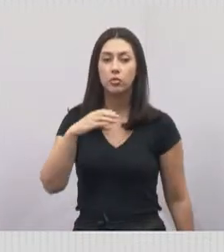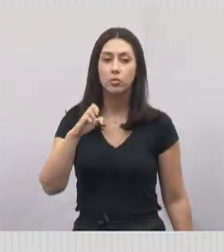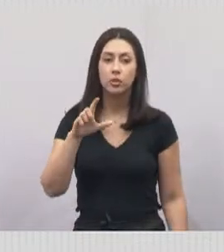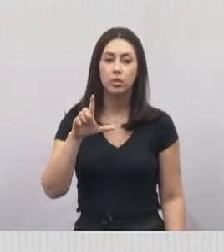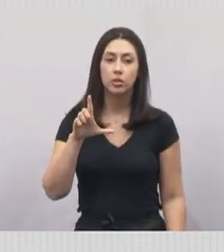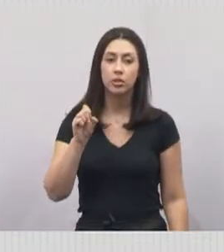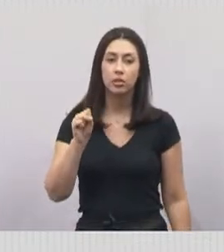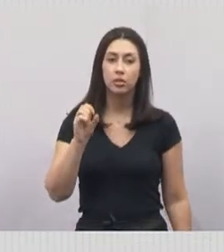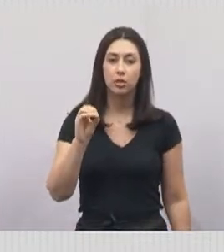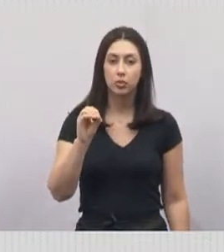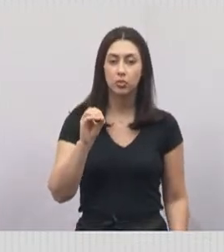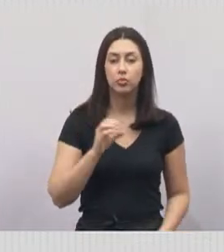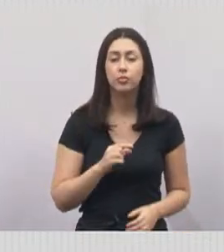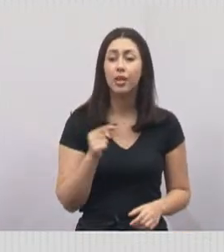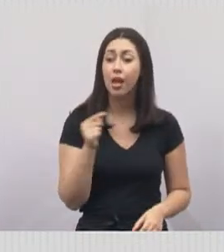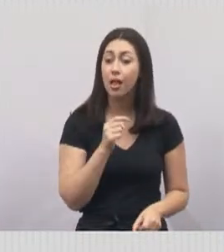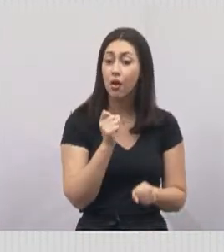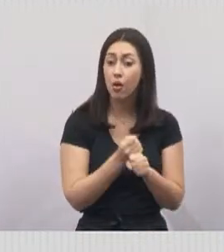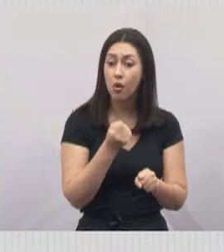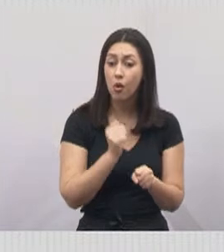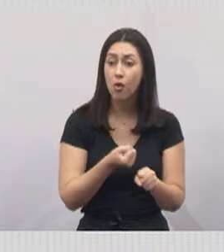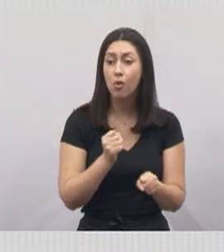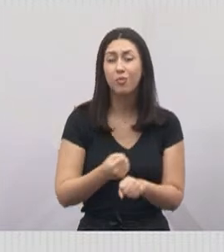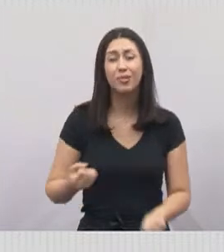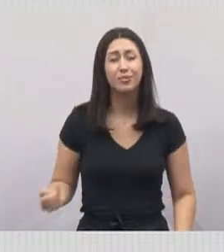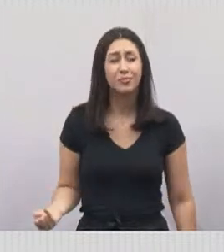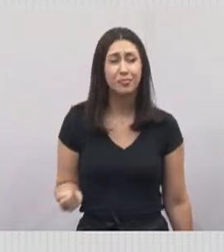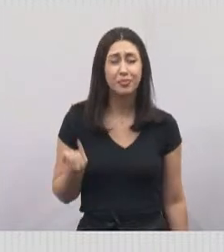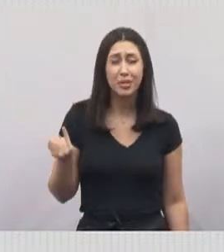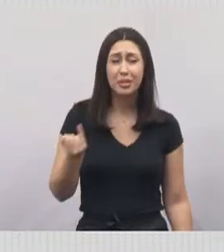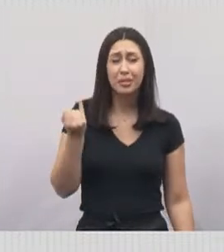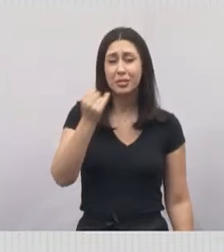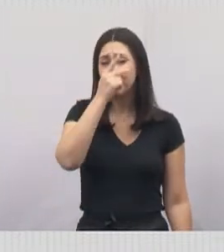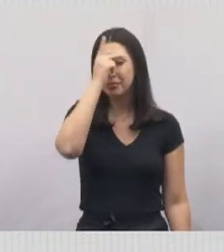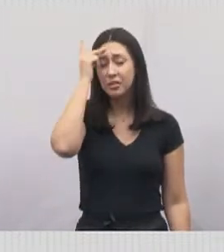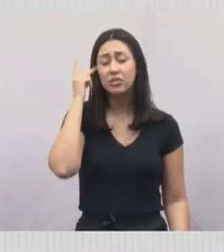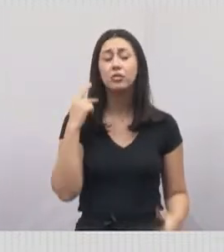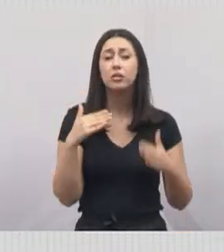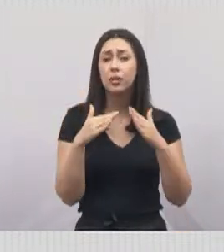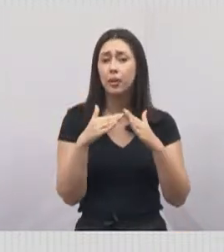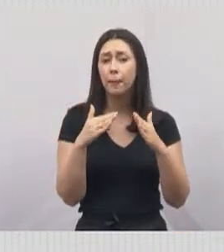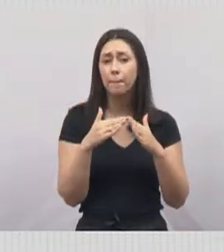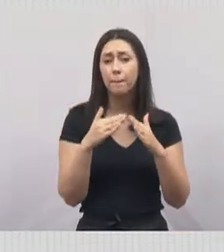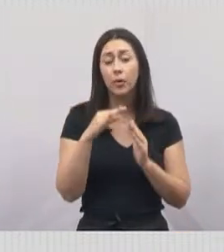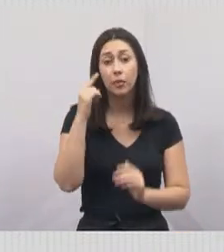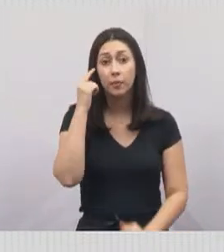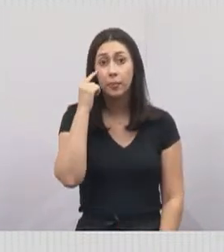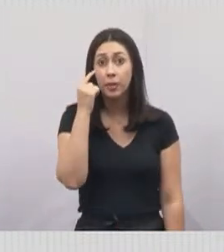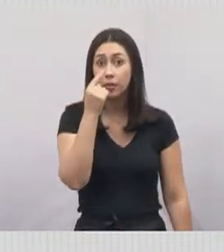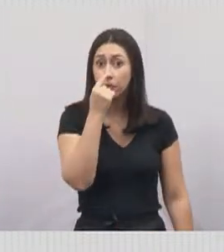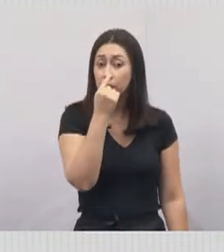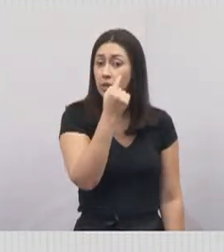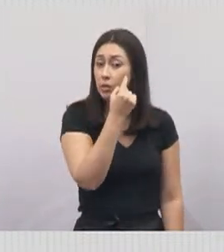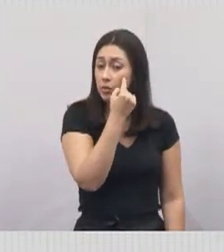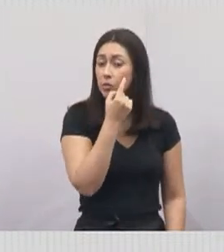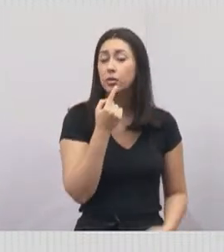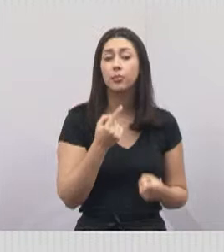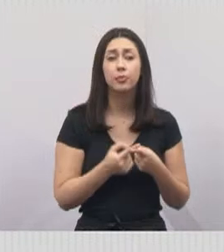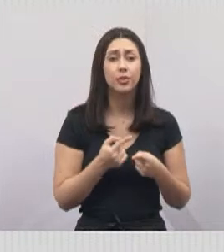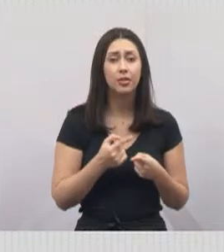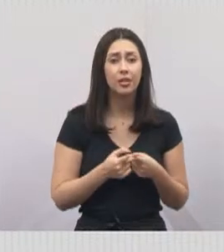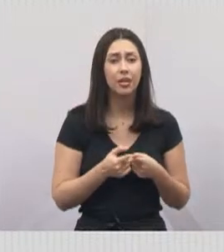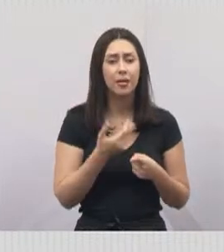Esta é uma obra muito importante para o pessoal que mora lá no Parque Meia Lua, que vai dar mais